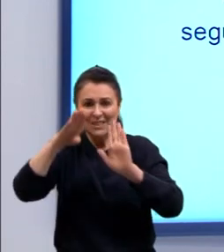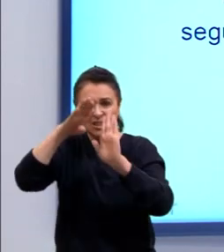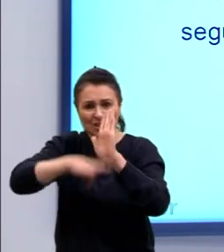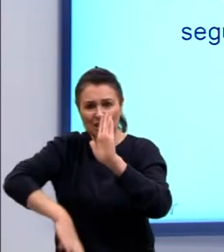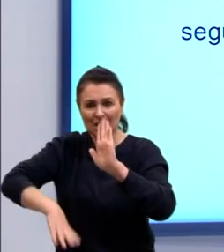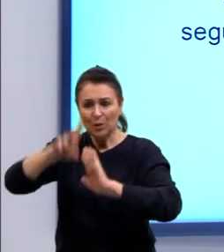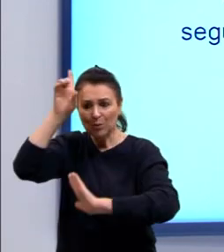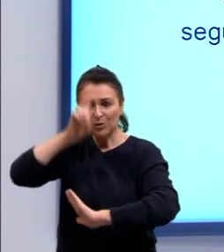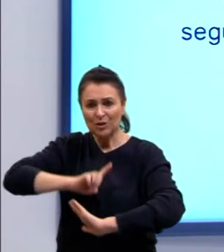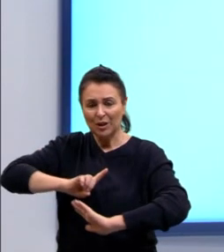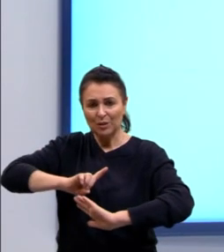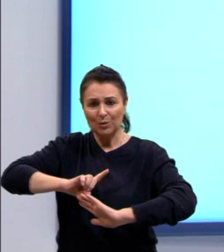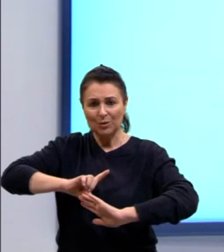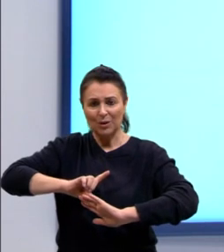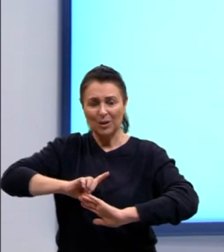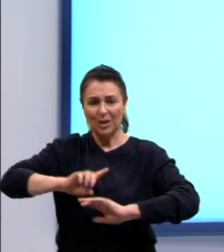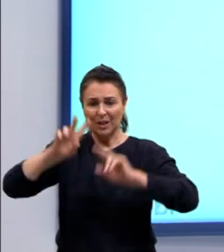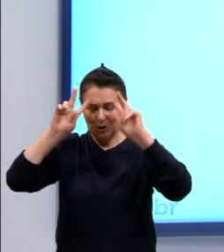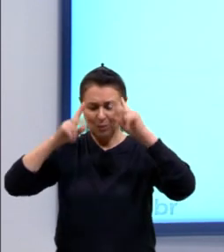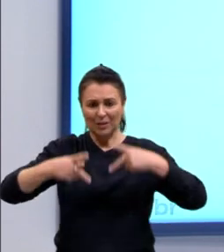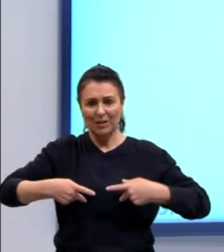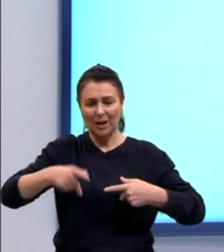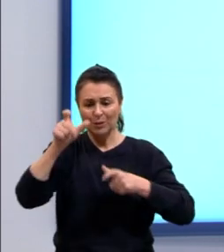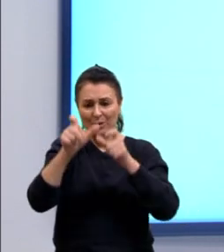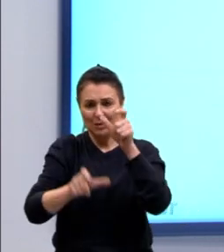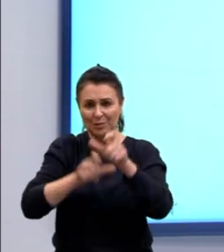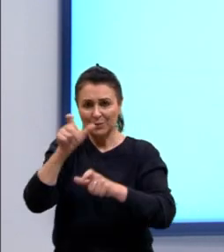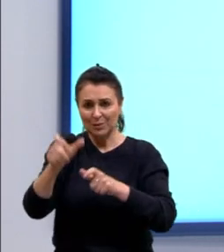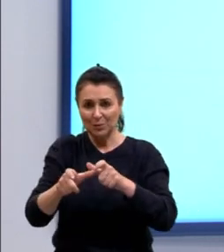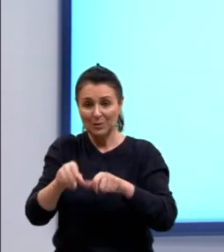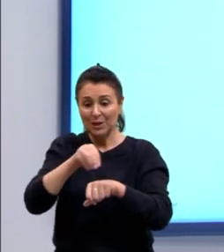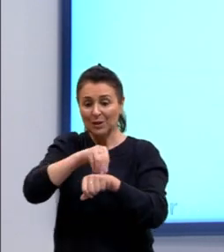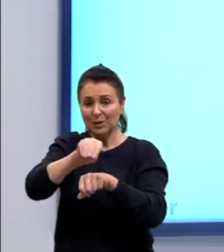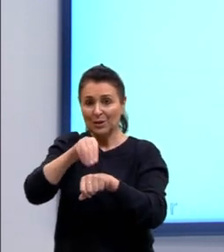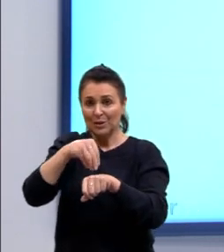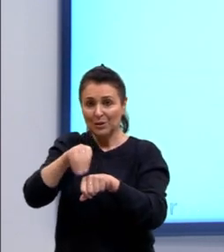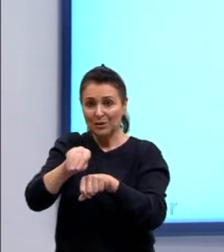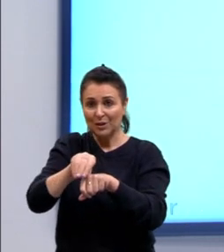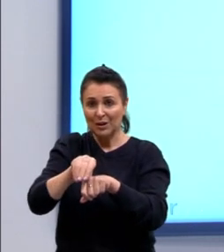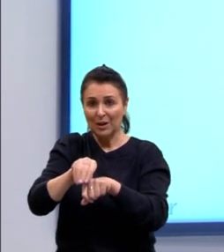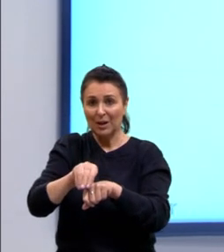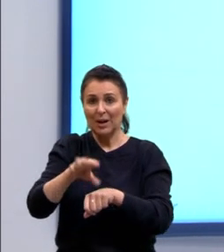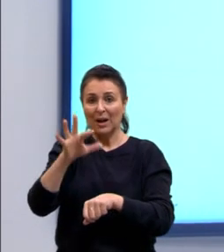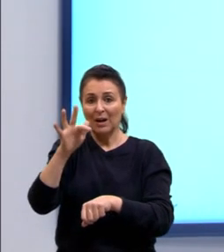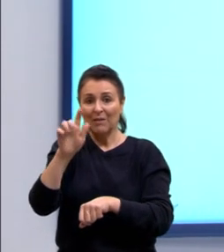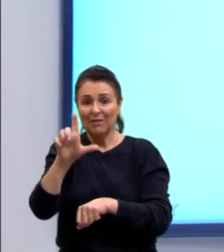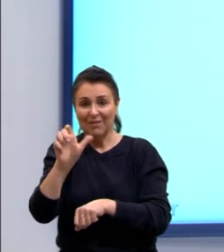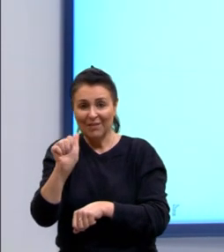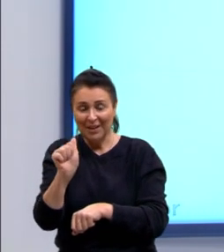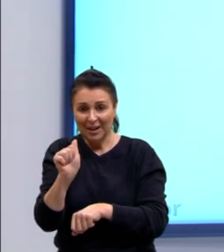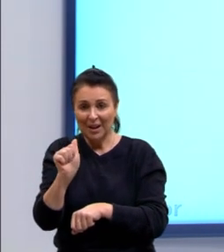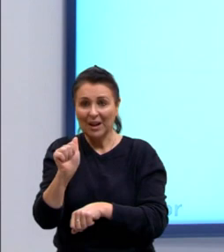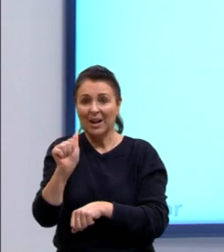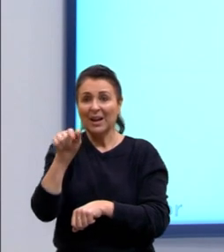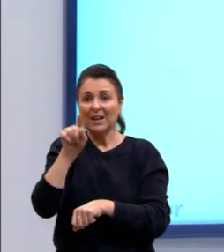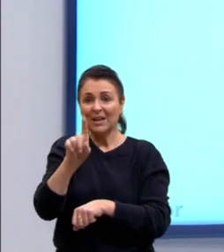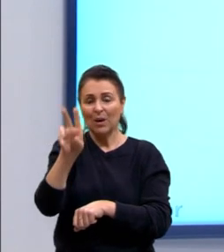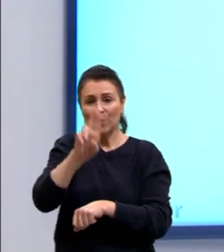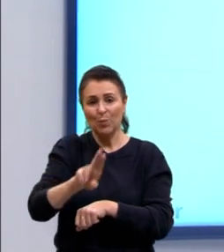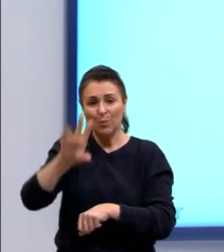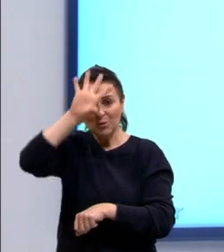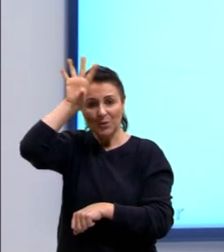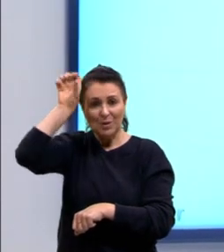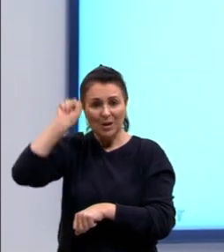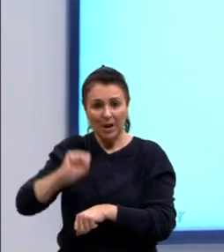humanitários. E aqui, para fechar, queria indicar para vocês o Fela Kuti, um músico africano muito importante. E